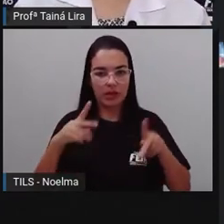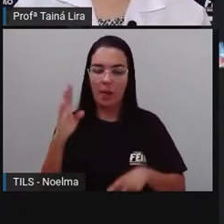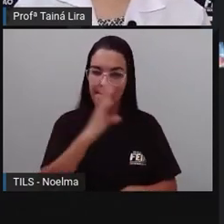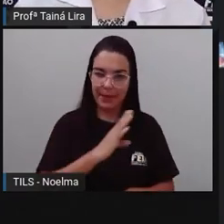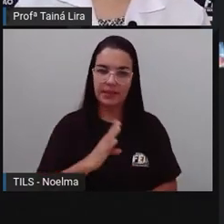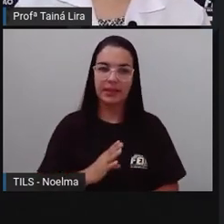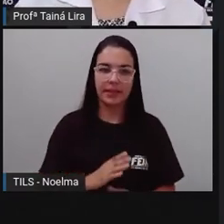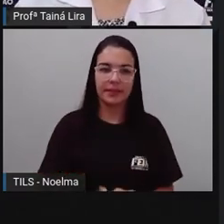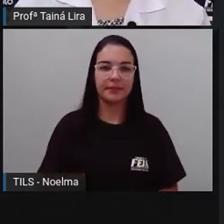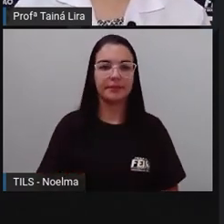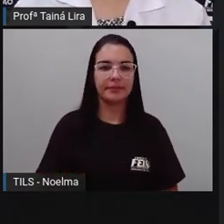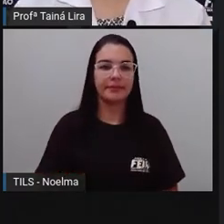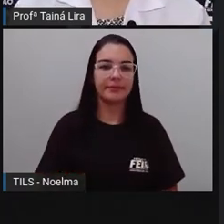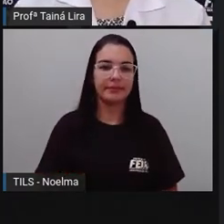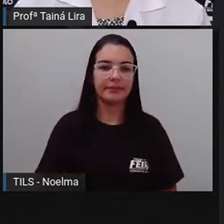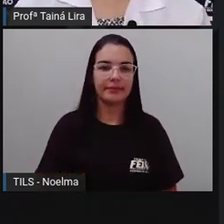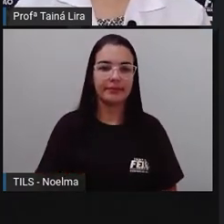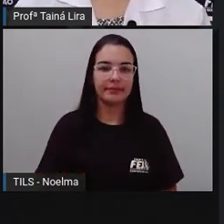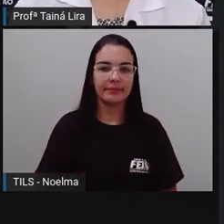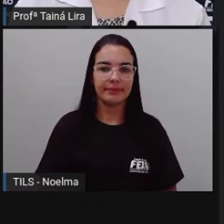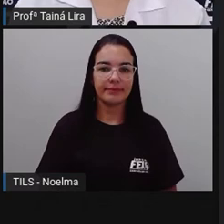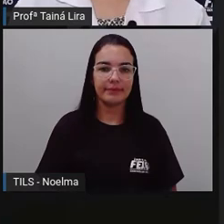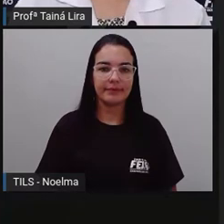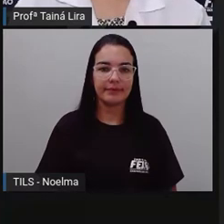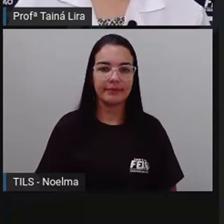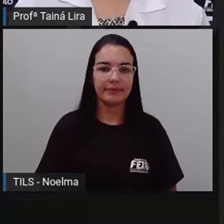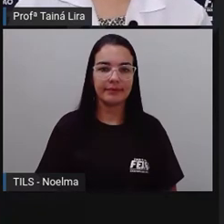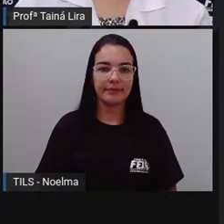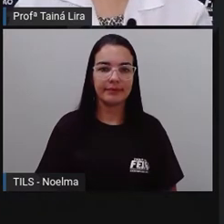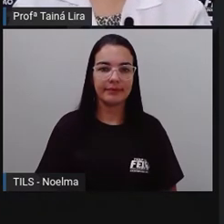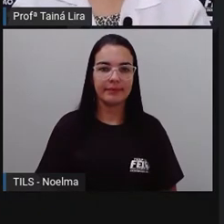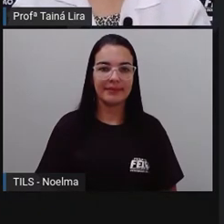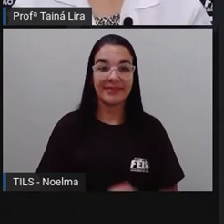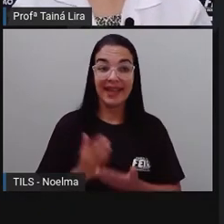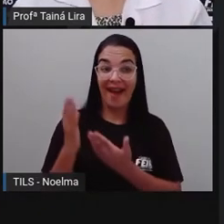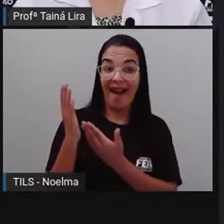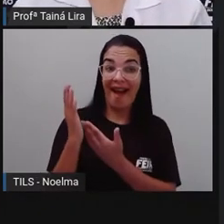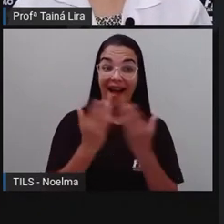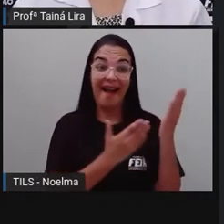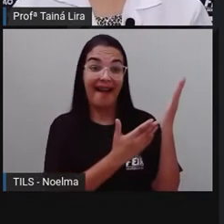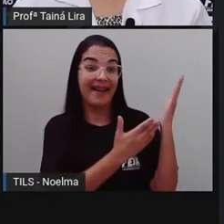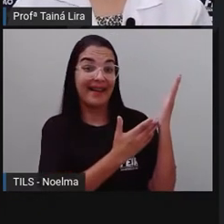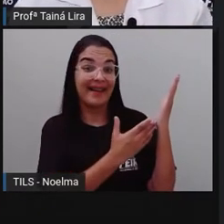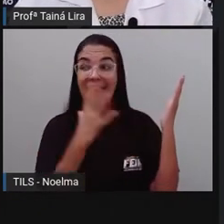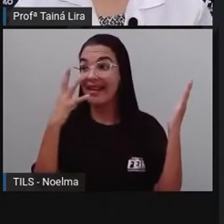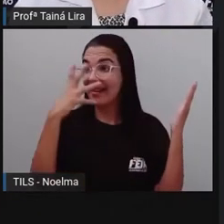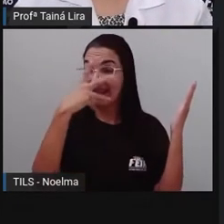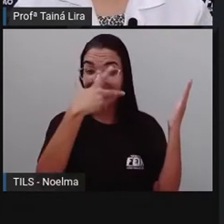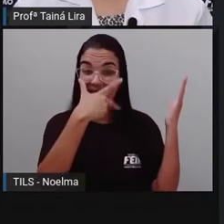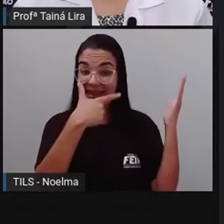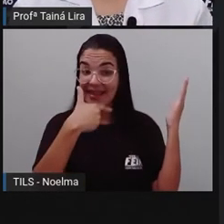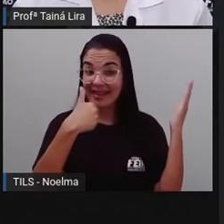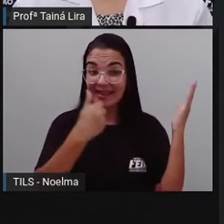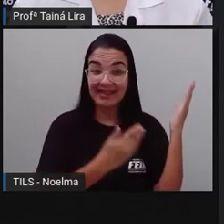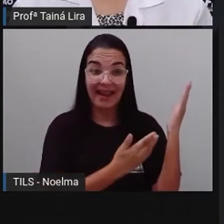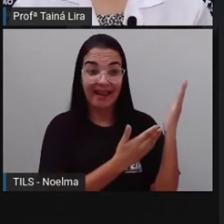aqui para a gente continuar a nossa aula. Lá tem outras imagens, olha, de Portugal, tá?